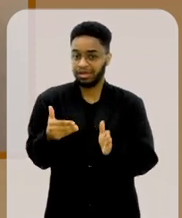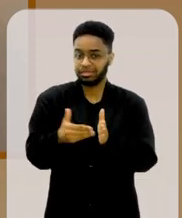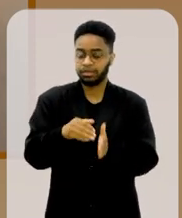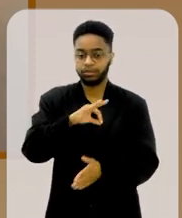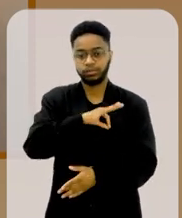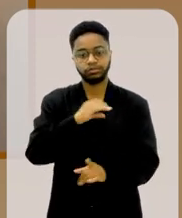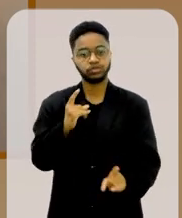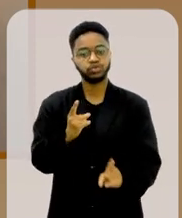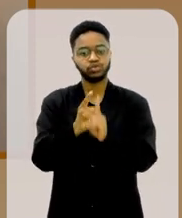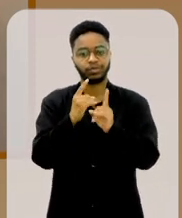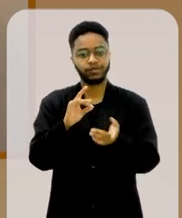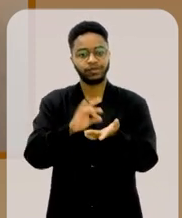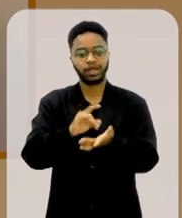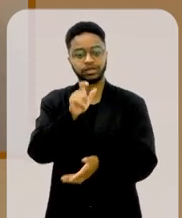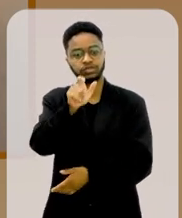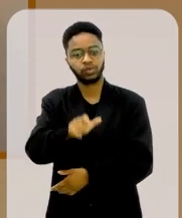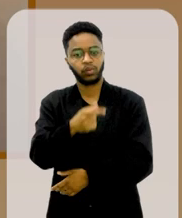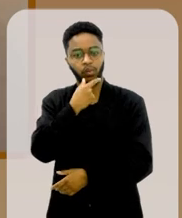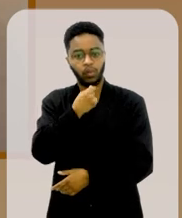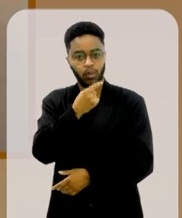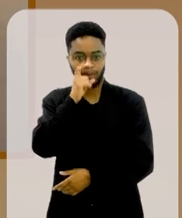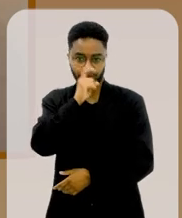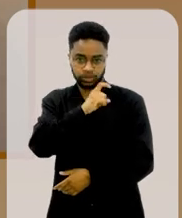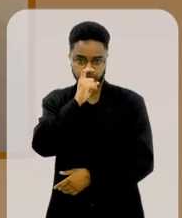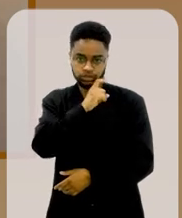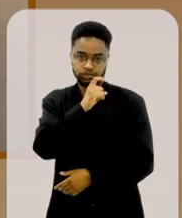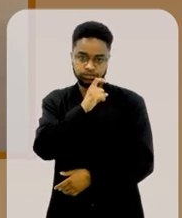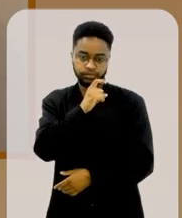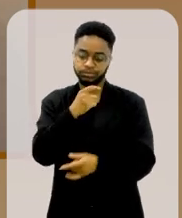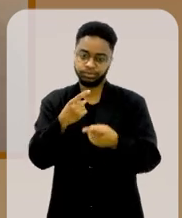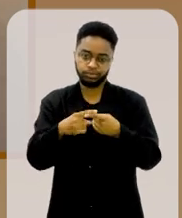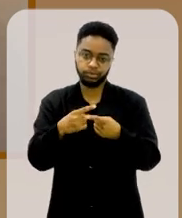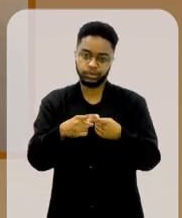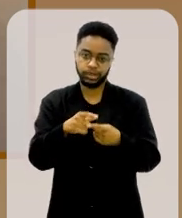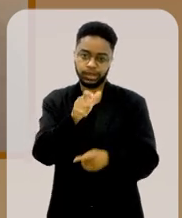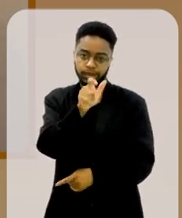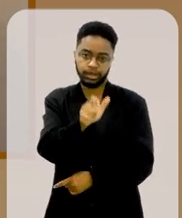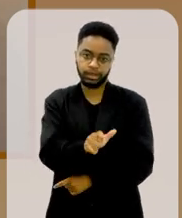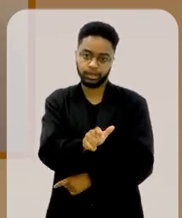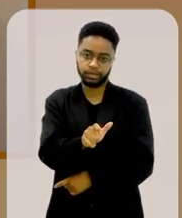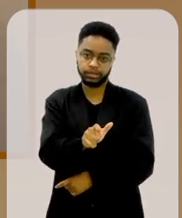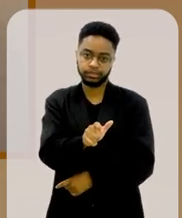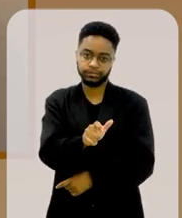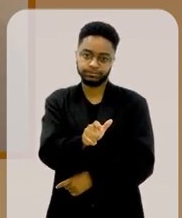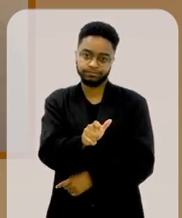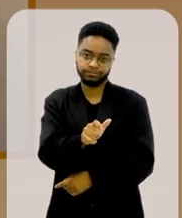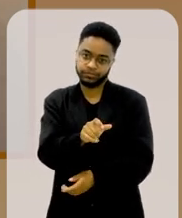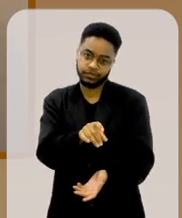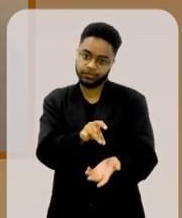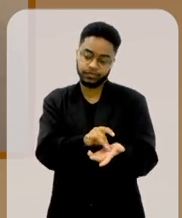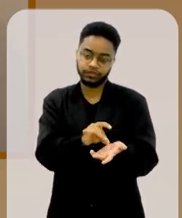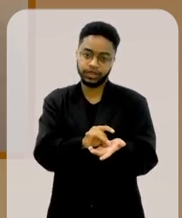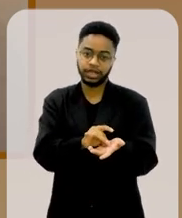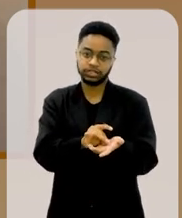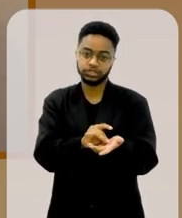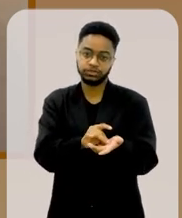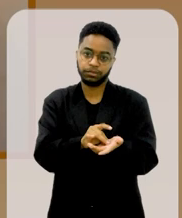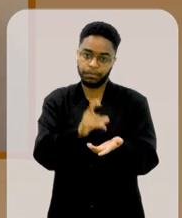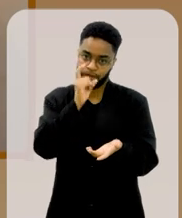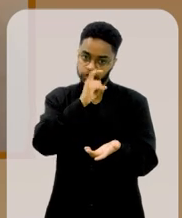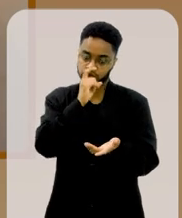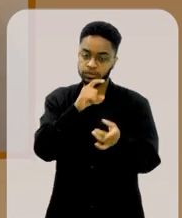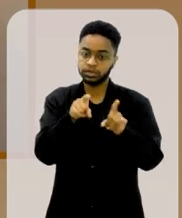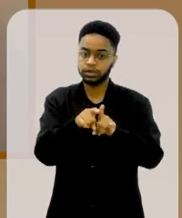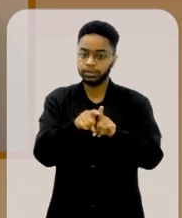polícia descobrir que ele, de fato, não estava falando a verdade e que estava